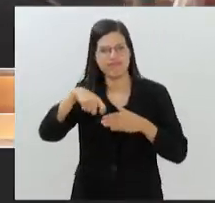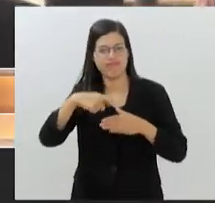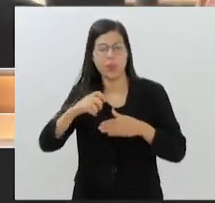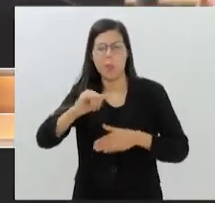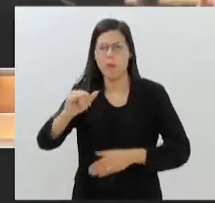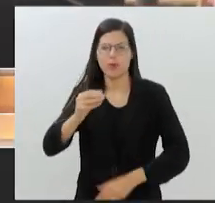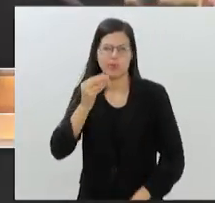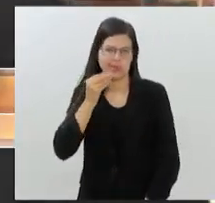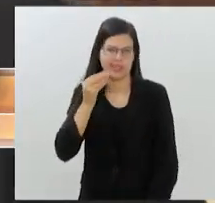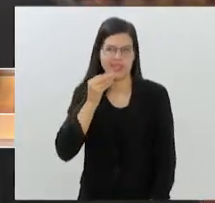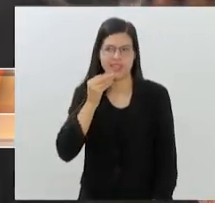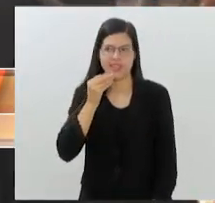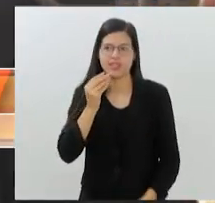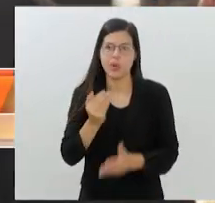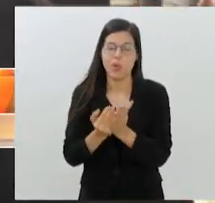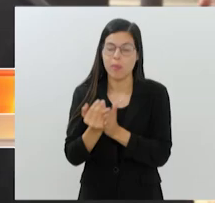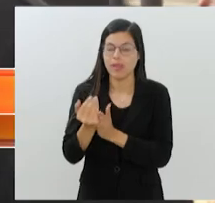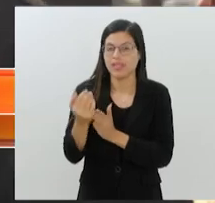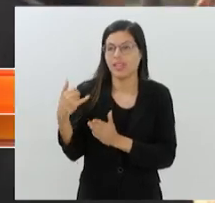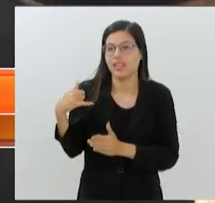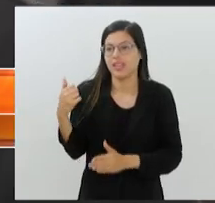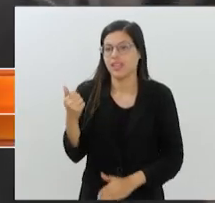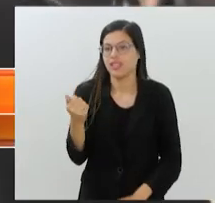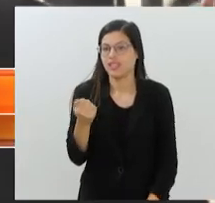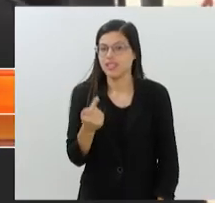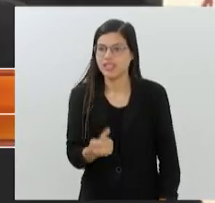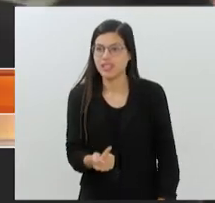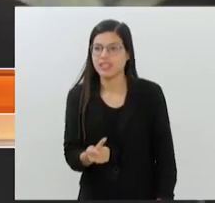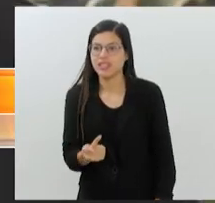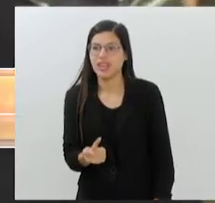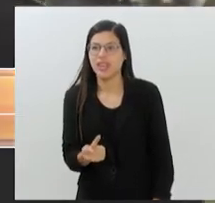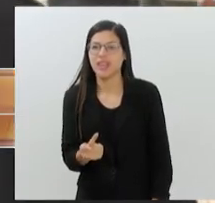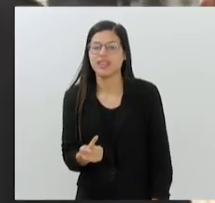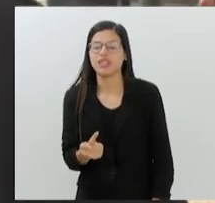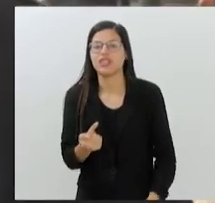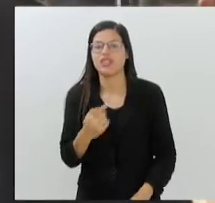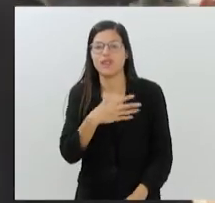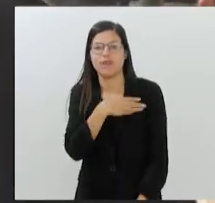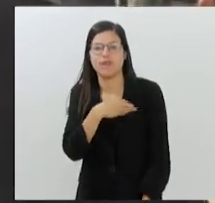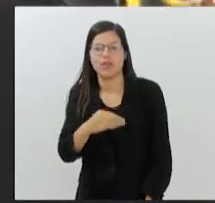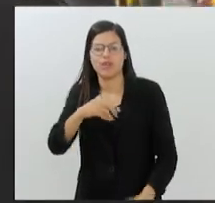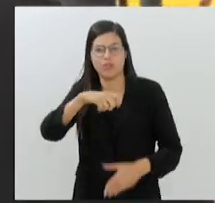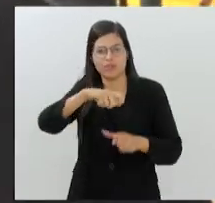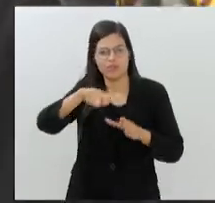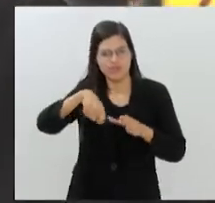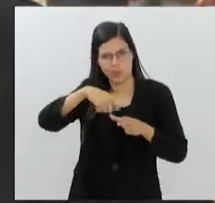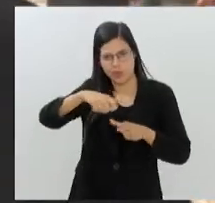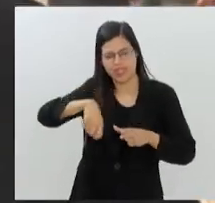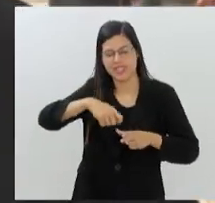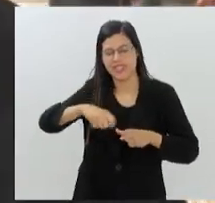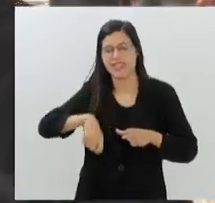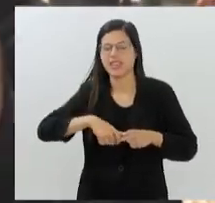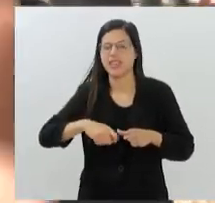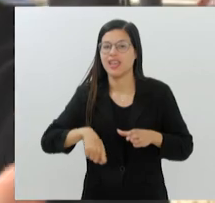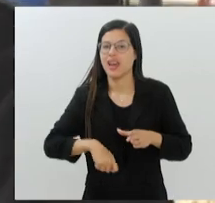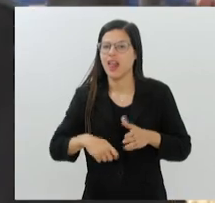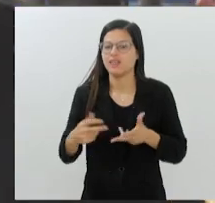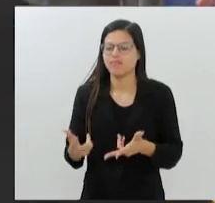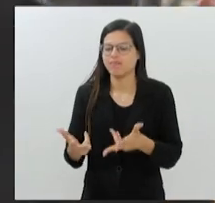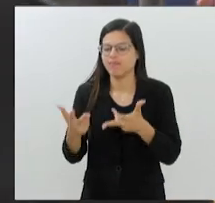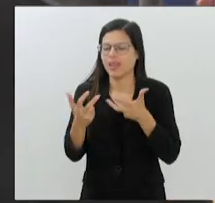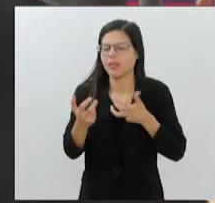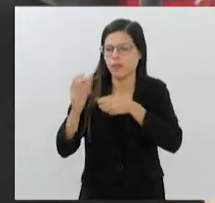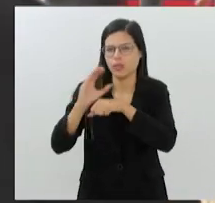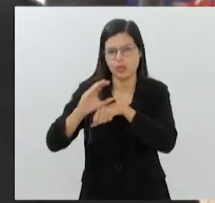Eu comecei, como você bem disse, aos 17 anos, sou filho de uma cozinheira, enxerguei na gastronomia uma